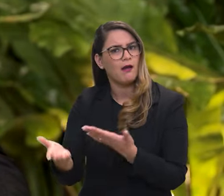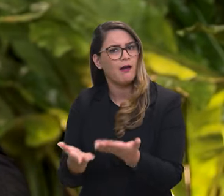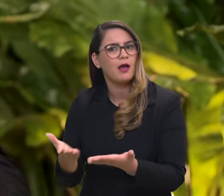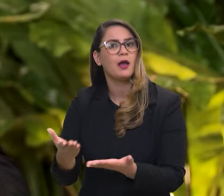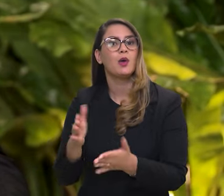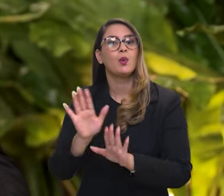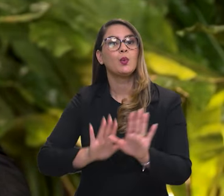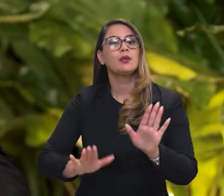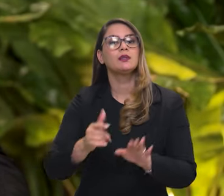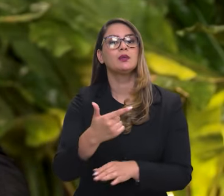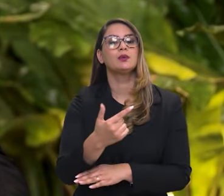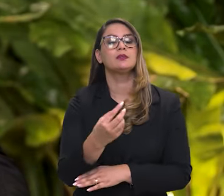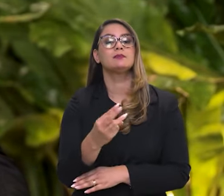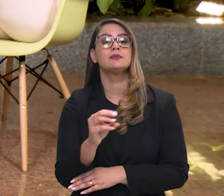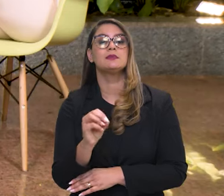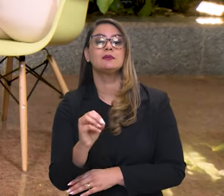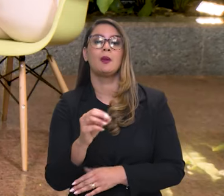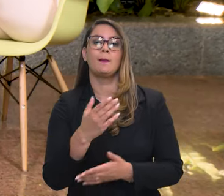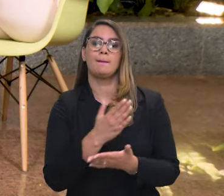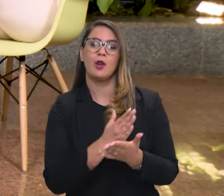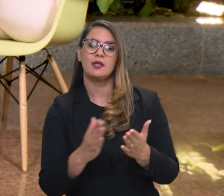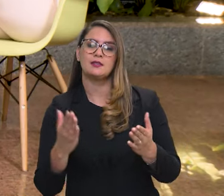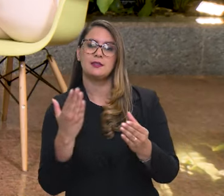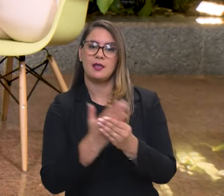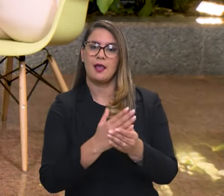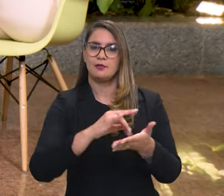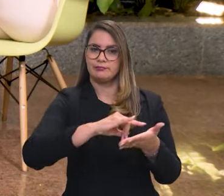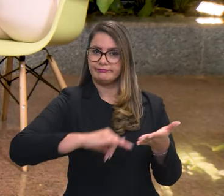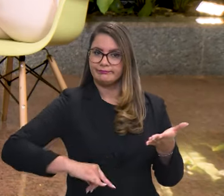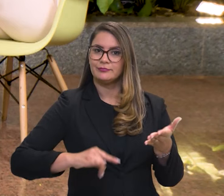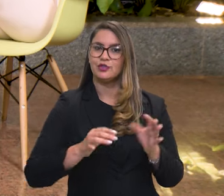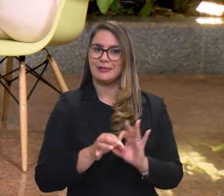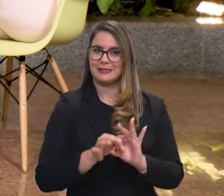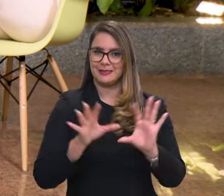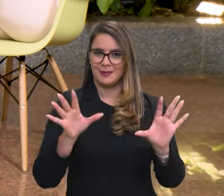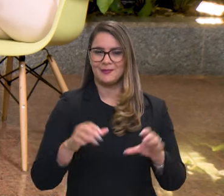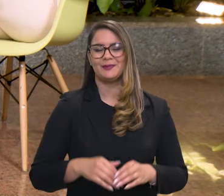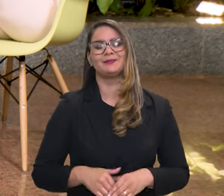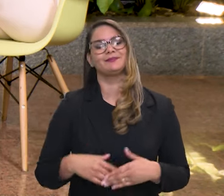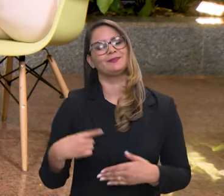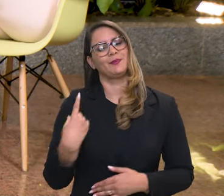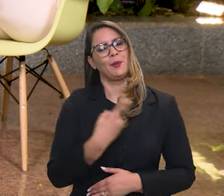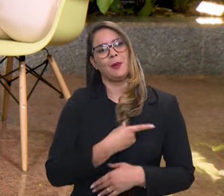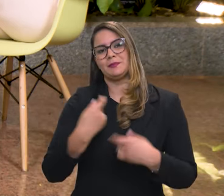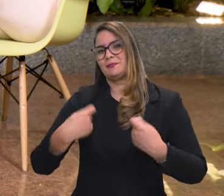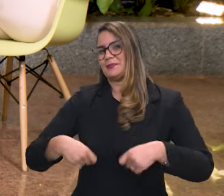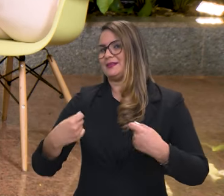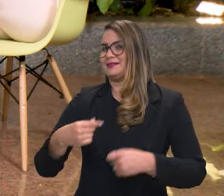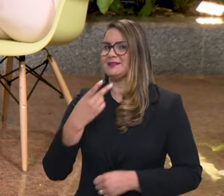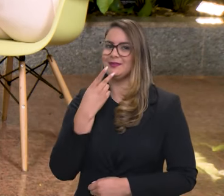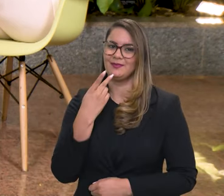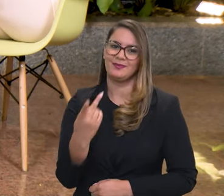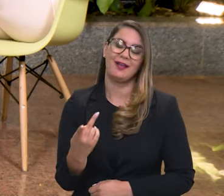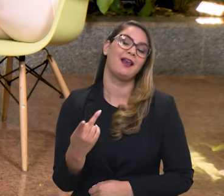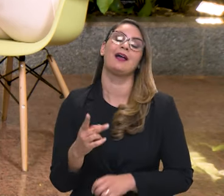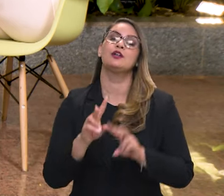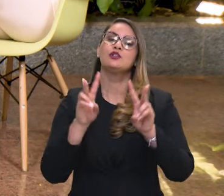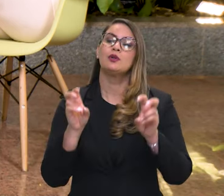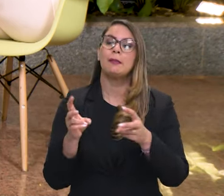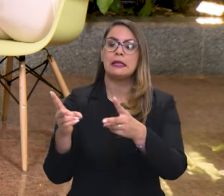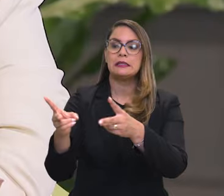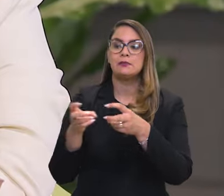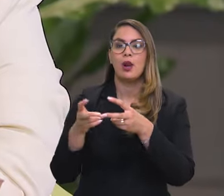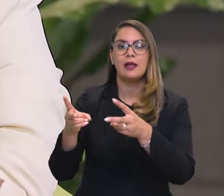estão cuidando hoje de 3.400 processos de licenciamento. E aí a gente não tem como não falar da